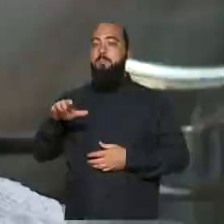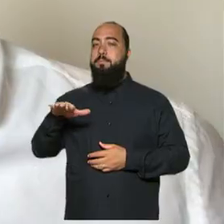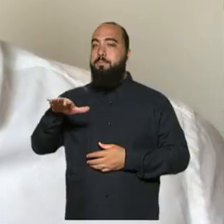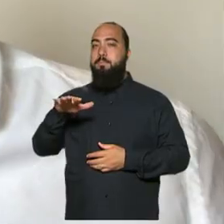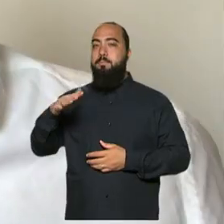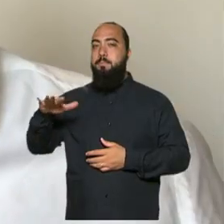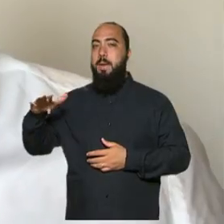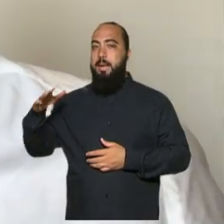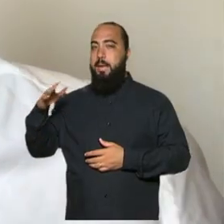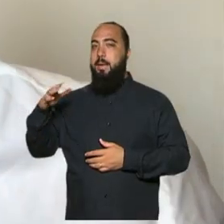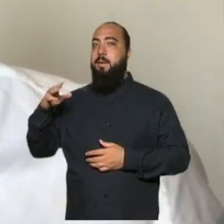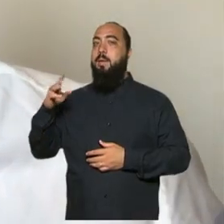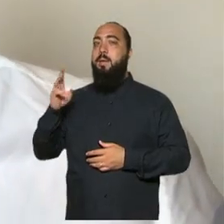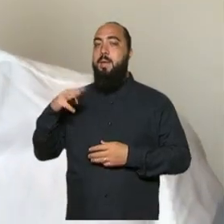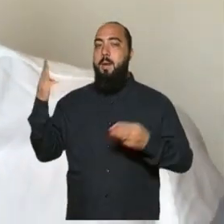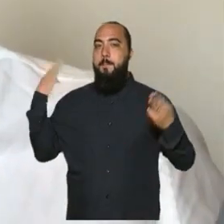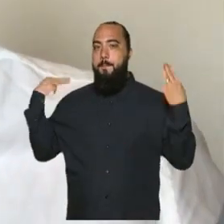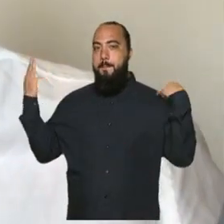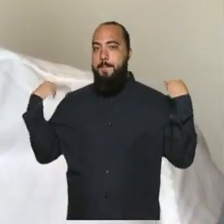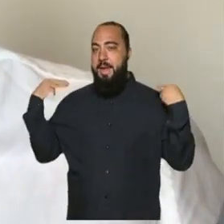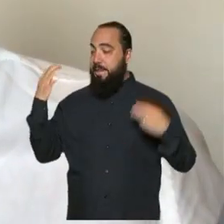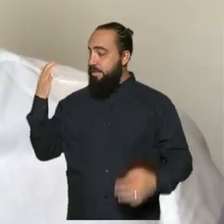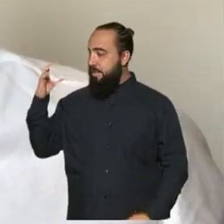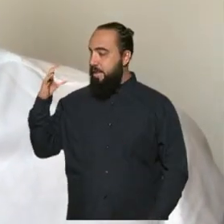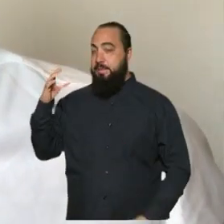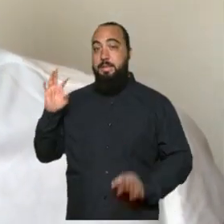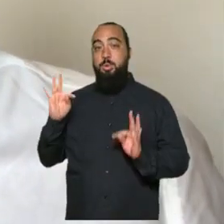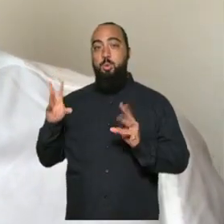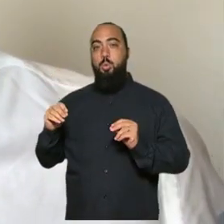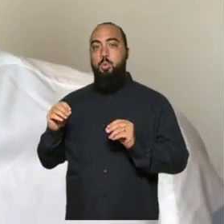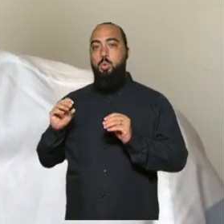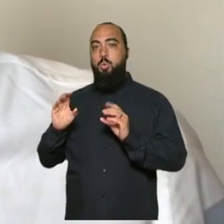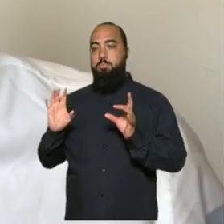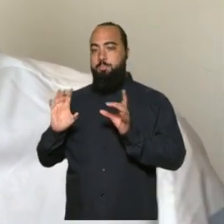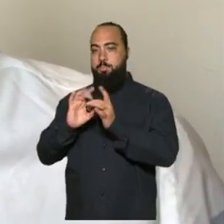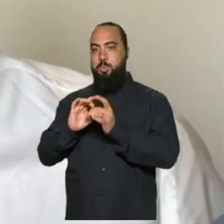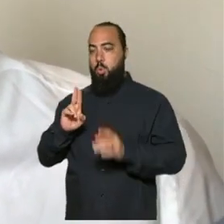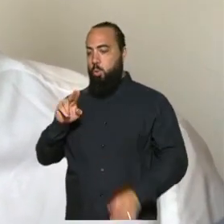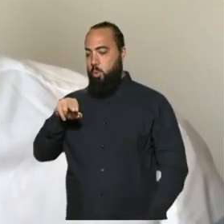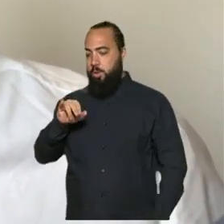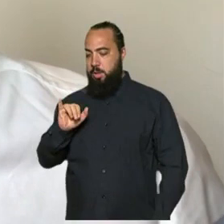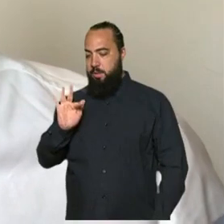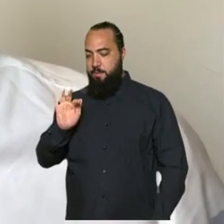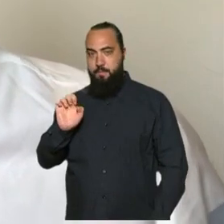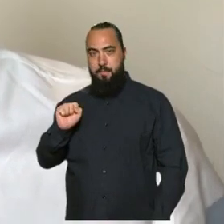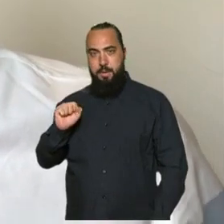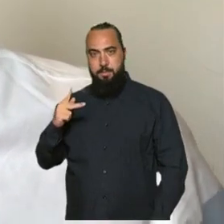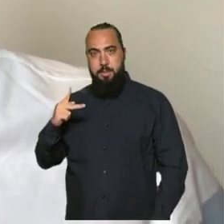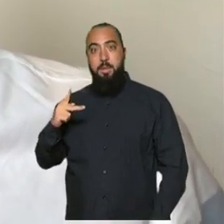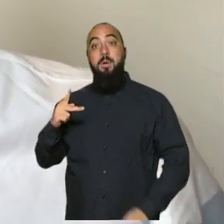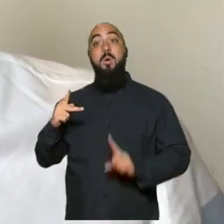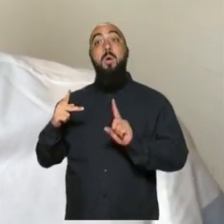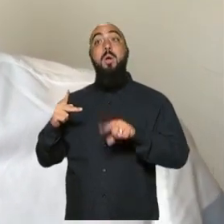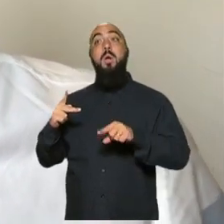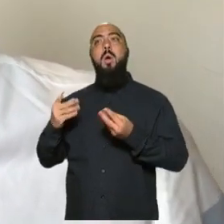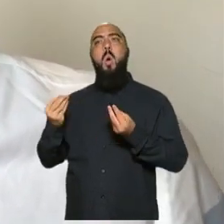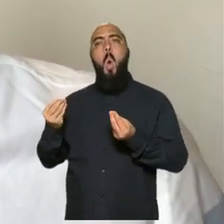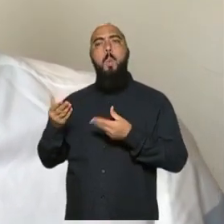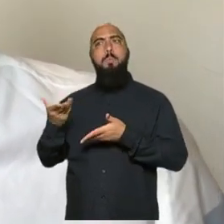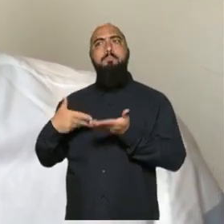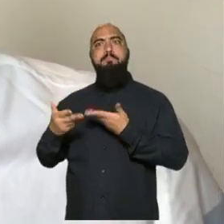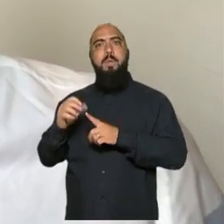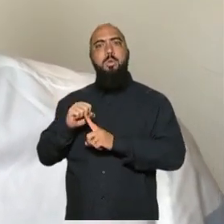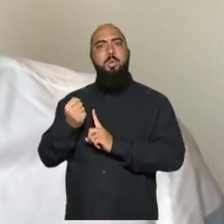de vários colegas da Unifesp, onde nós pensamos como envolver a sociedade e construir